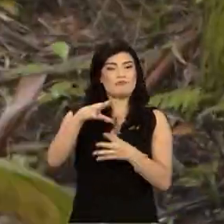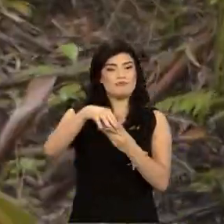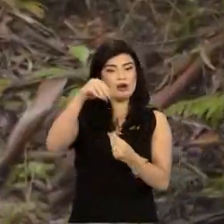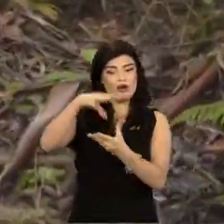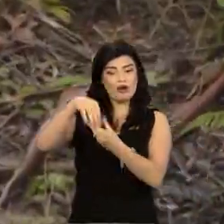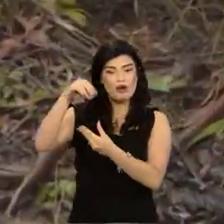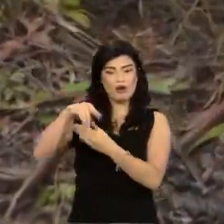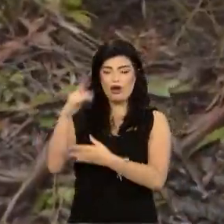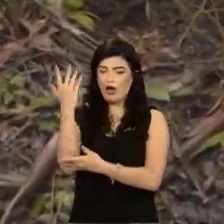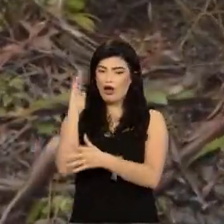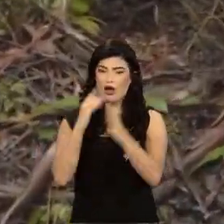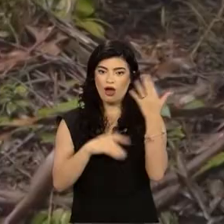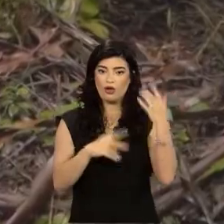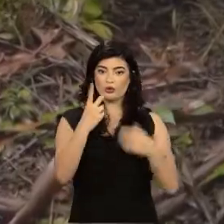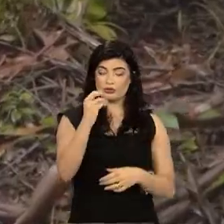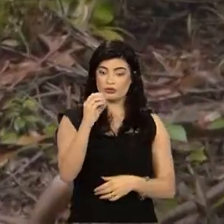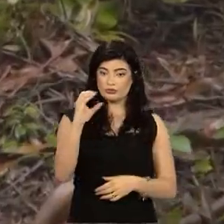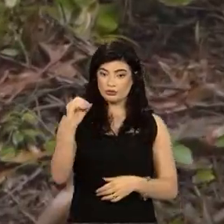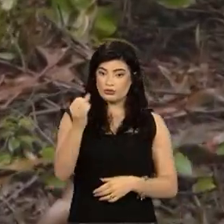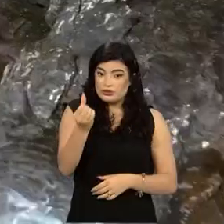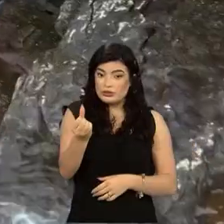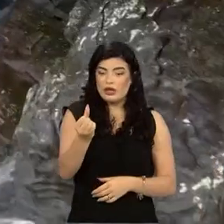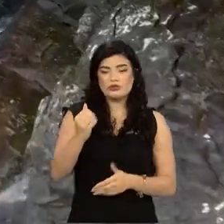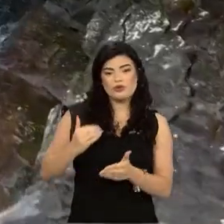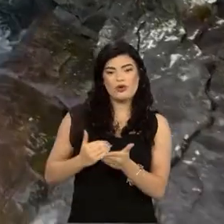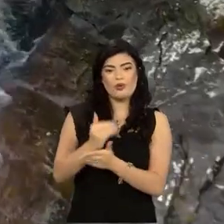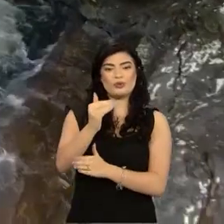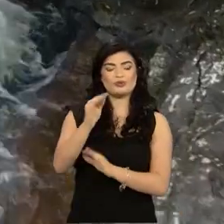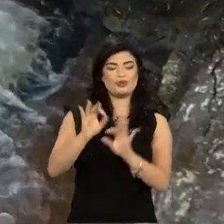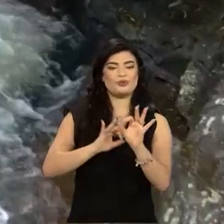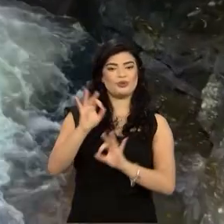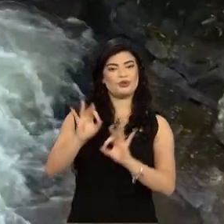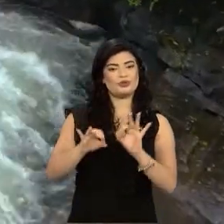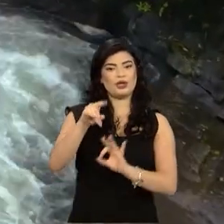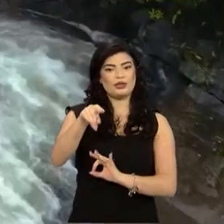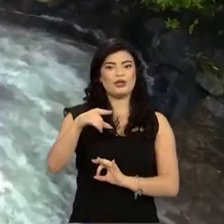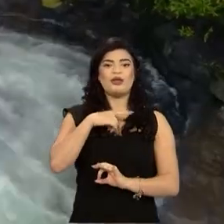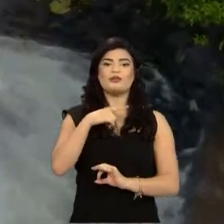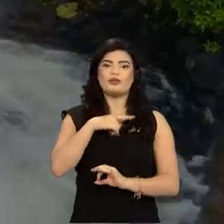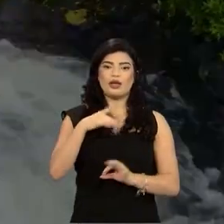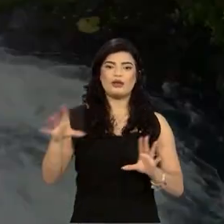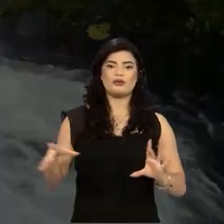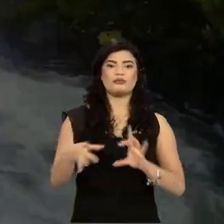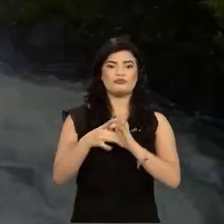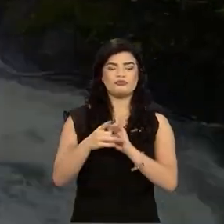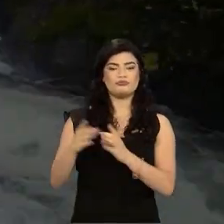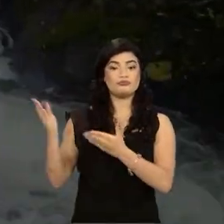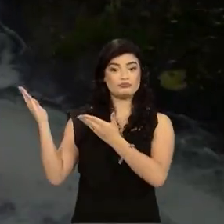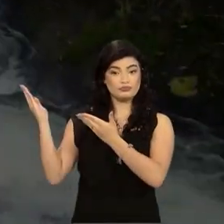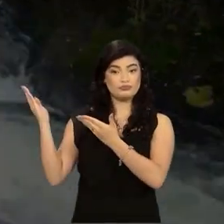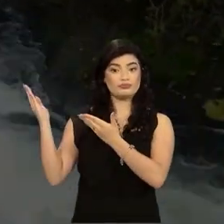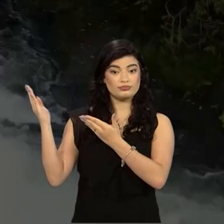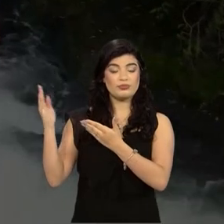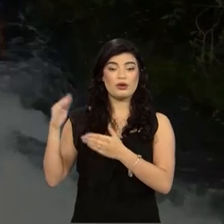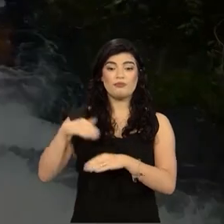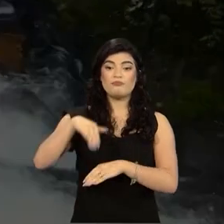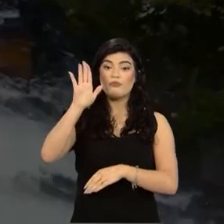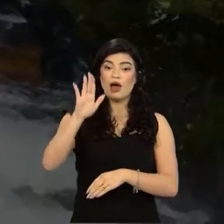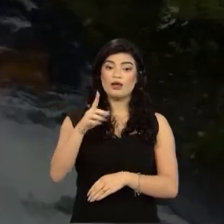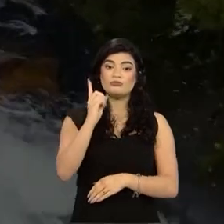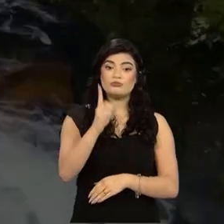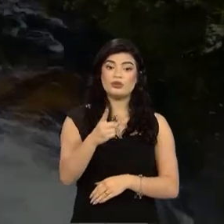Atlântica desde 2006. O programa Homem e Biosfera da Unesco abriga mais de 1.200